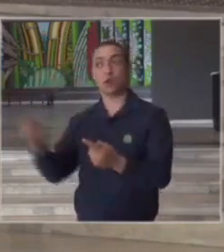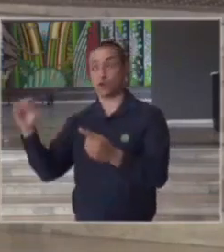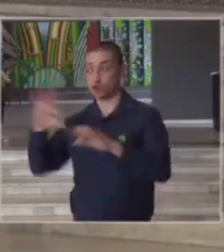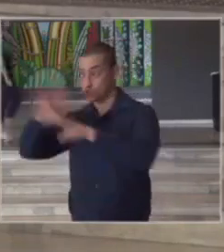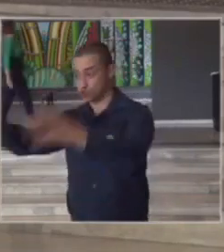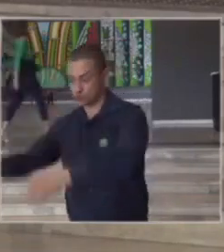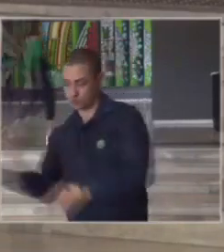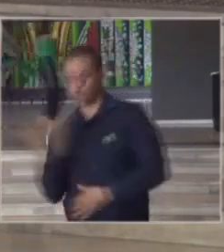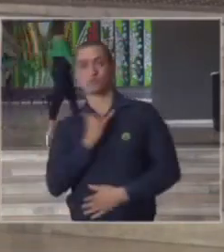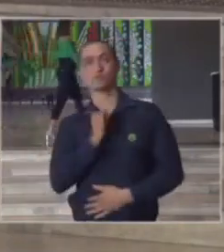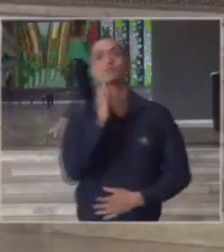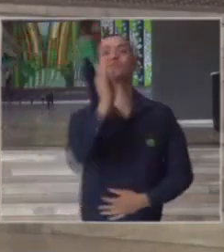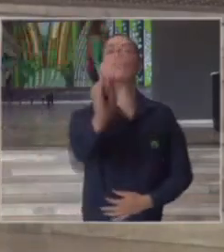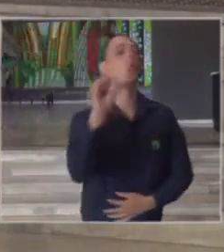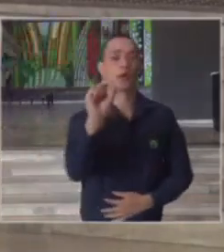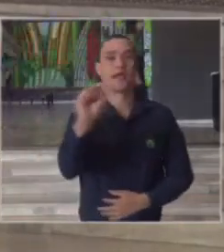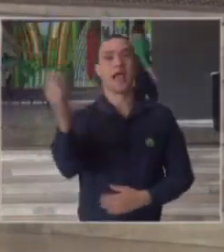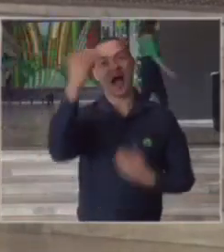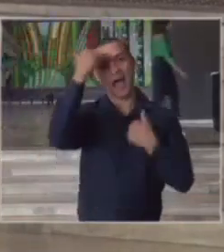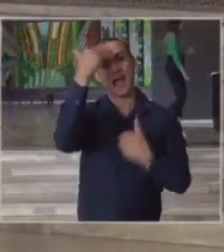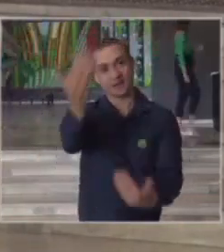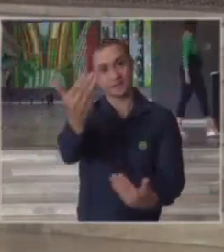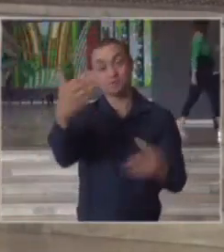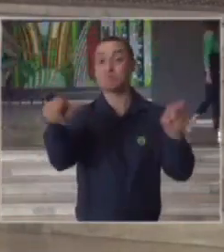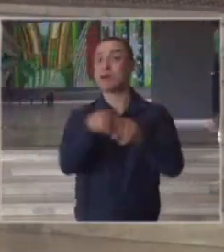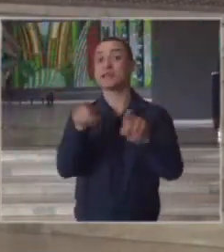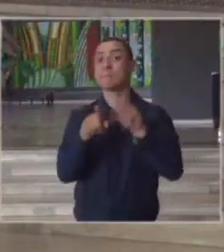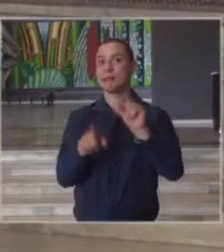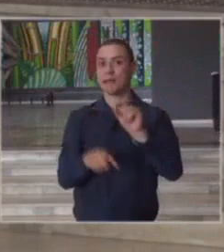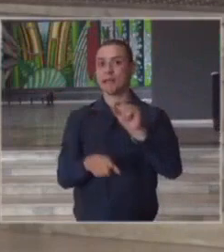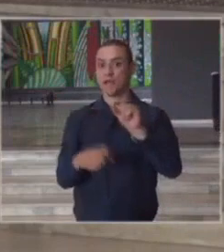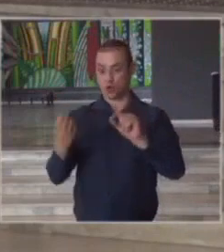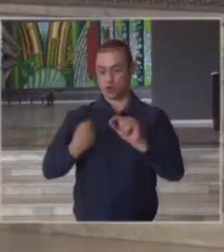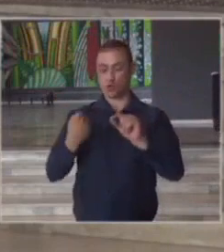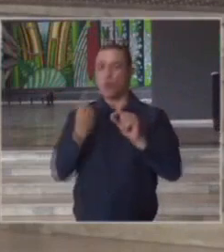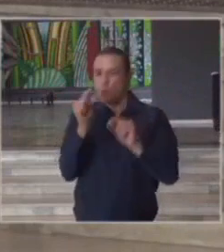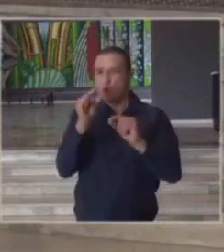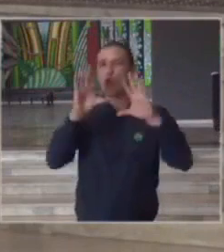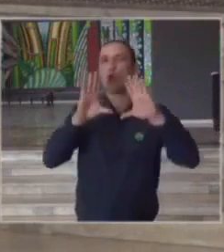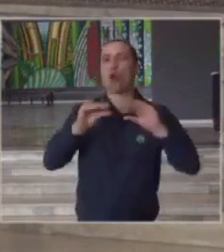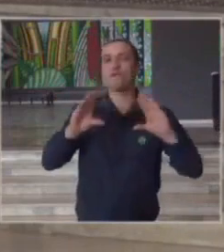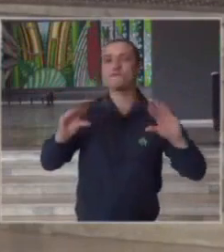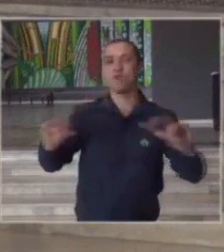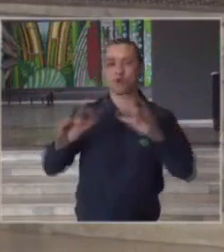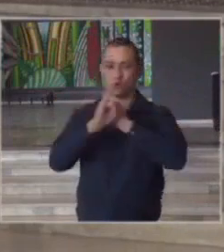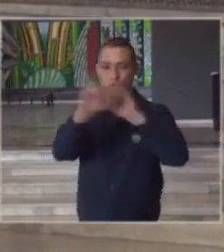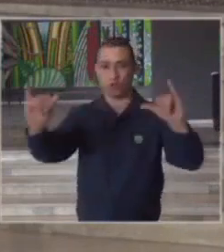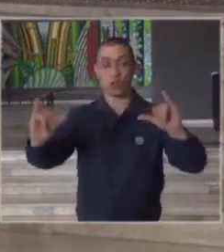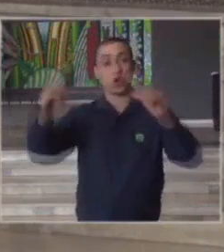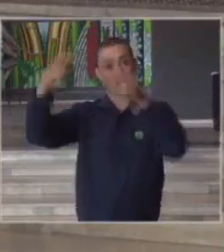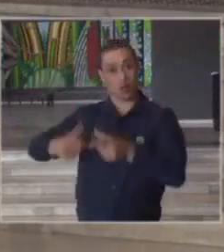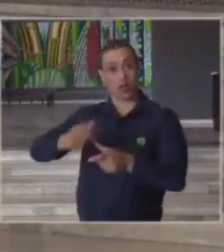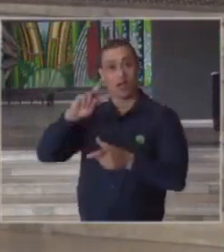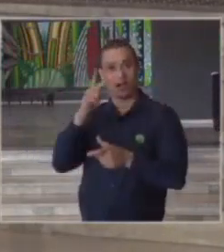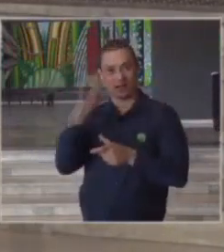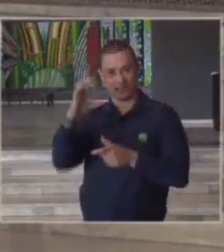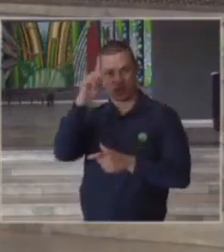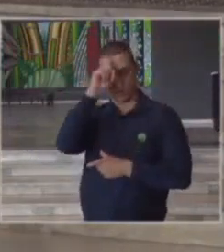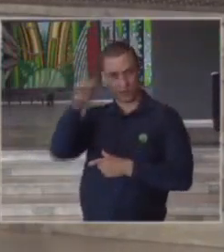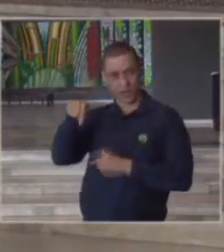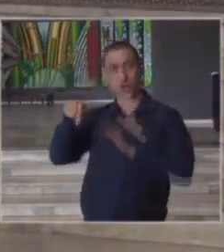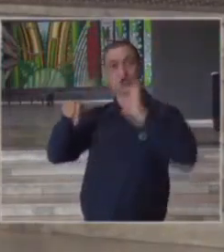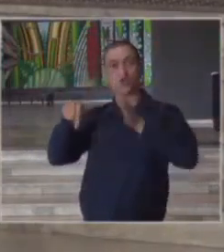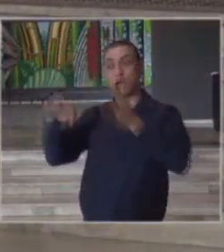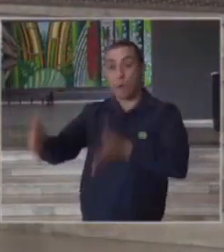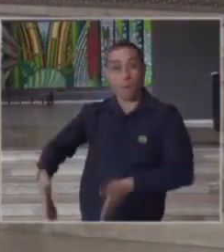agradecer mas também trazer um número de conforto o Hospital das Clínicas isolou